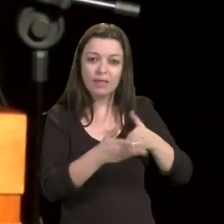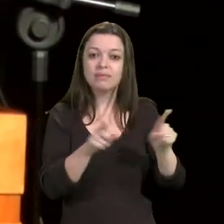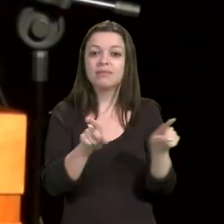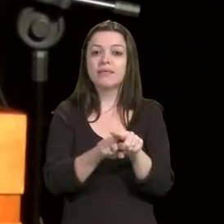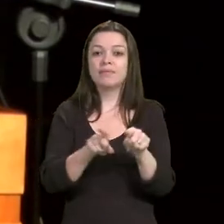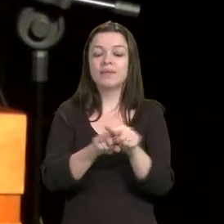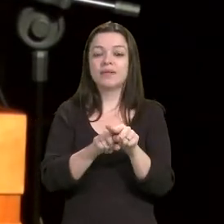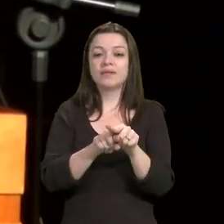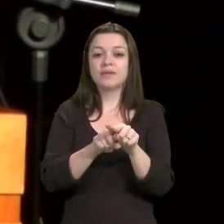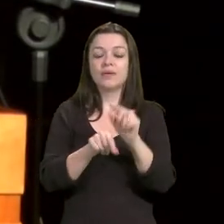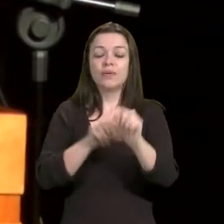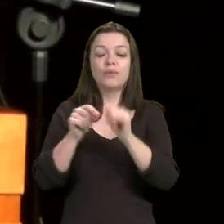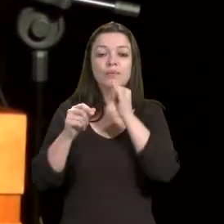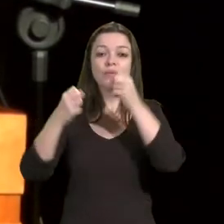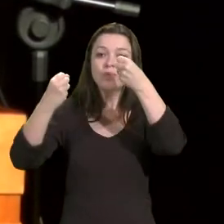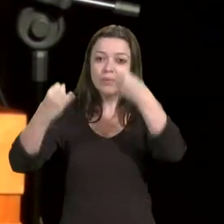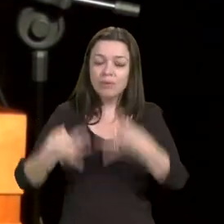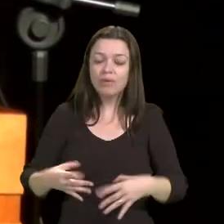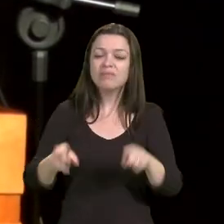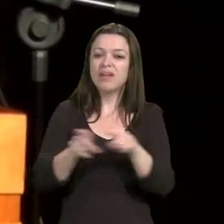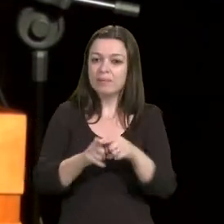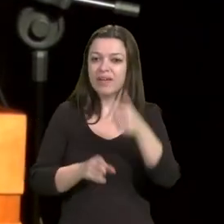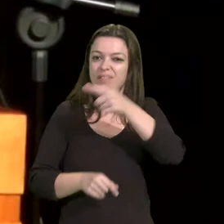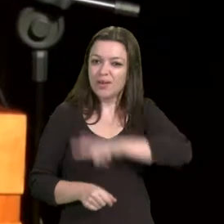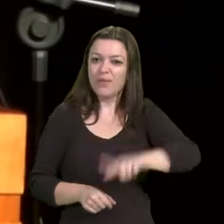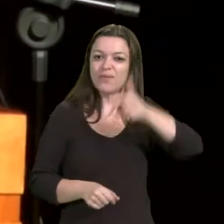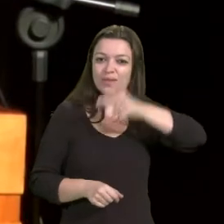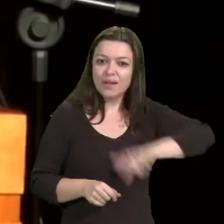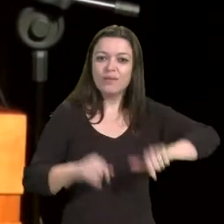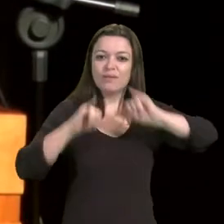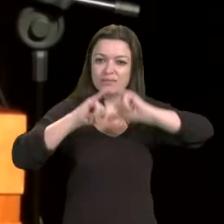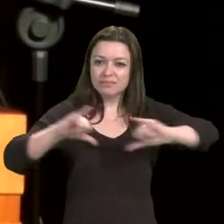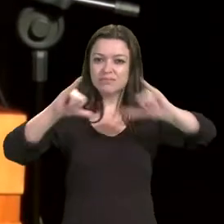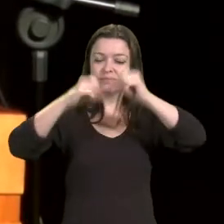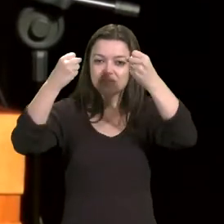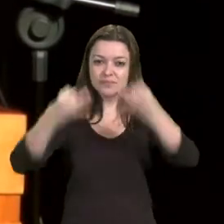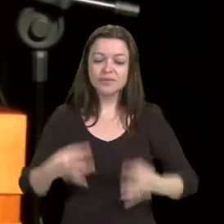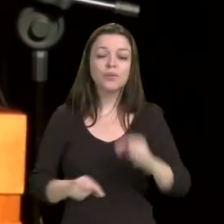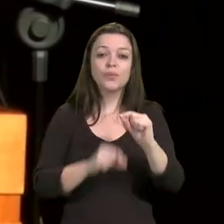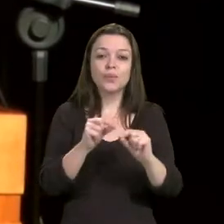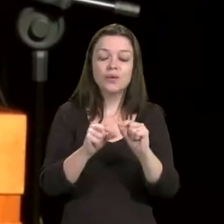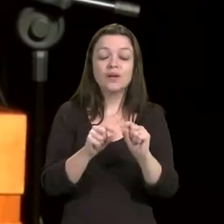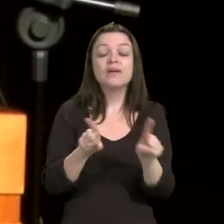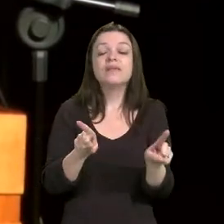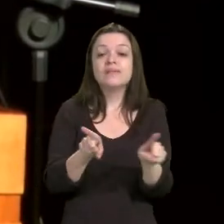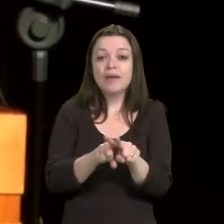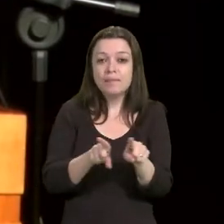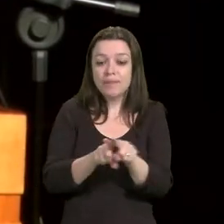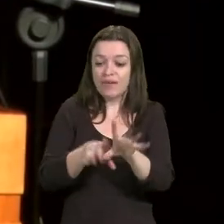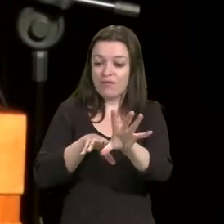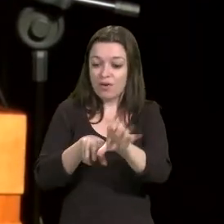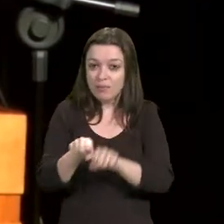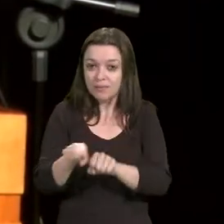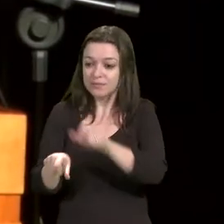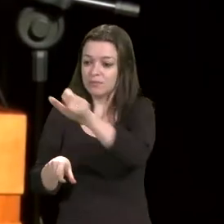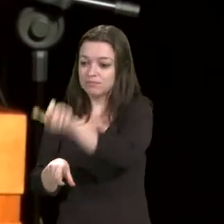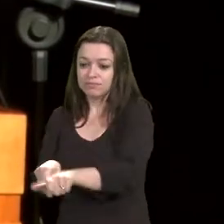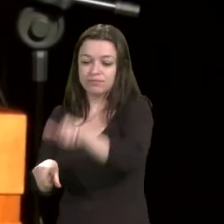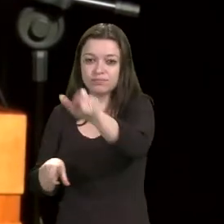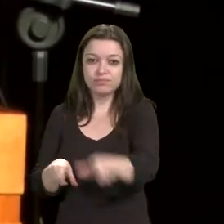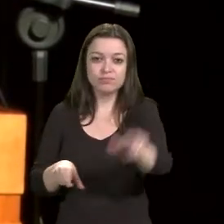como tem sido dito e reiterado, a formação daqueles e daquelas que,